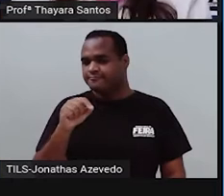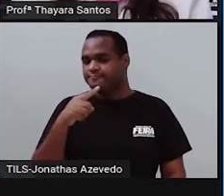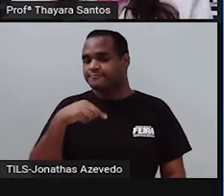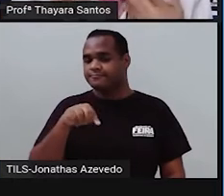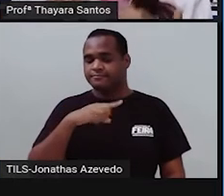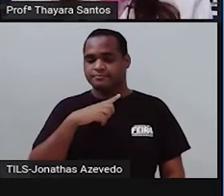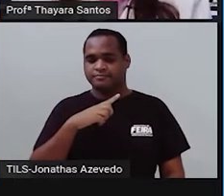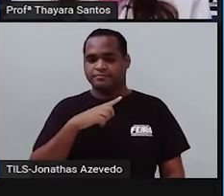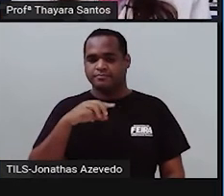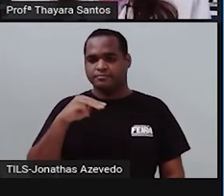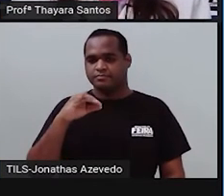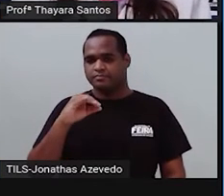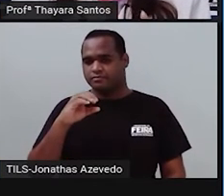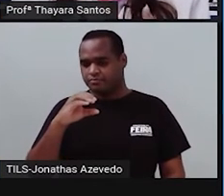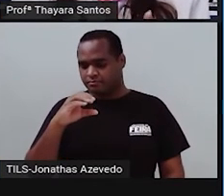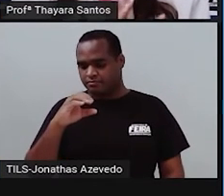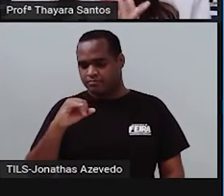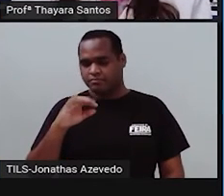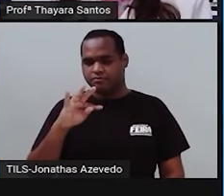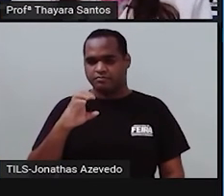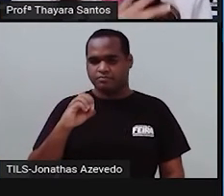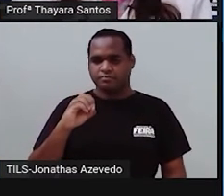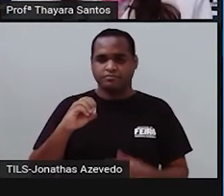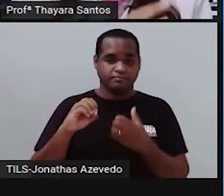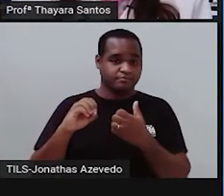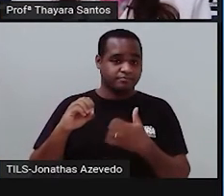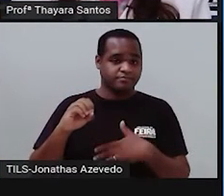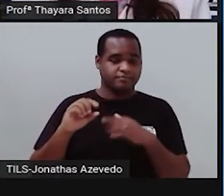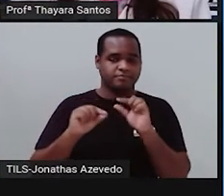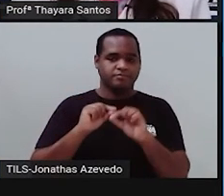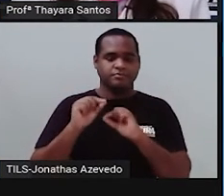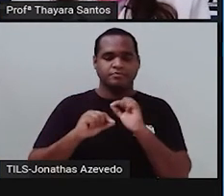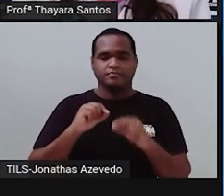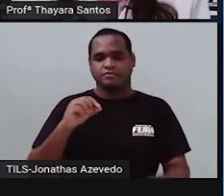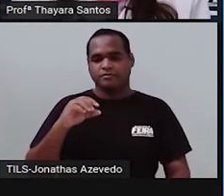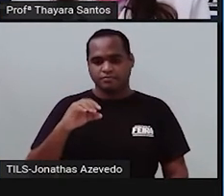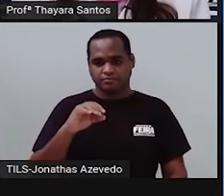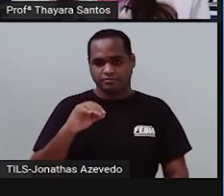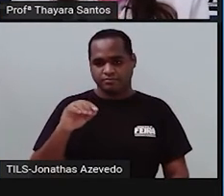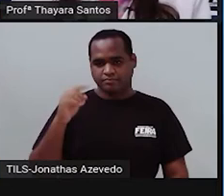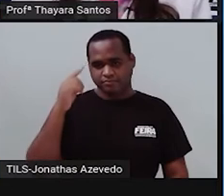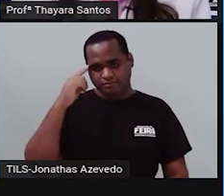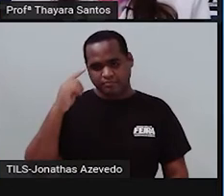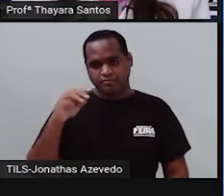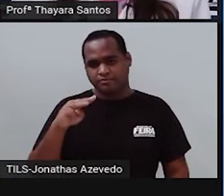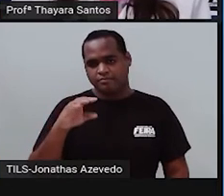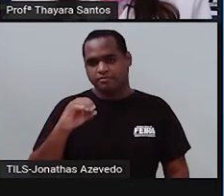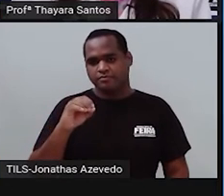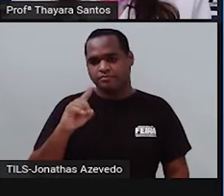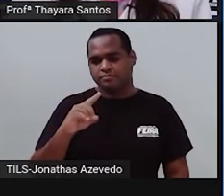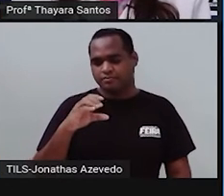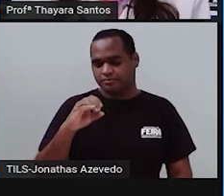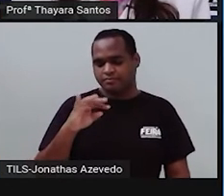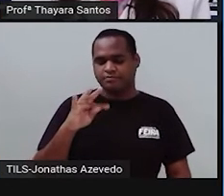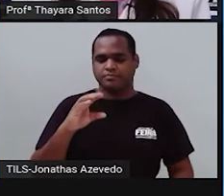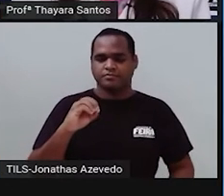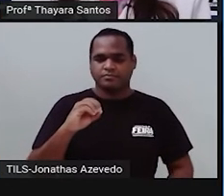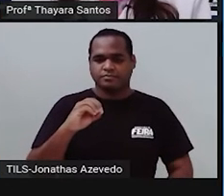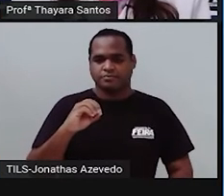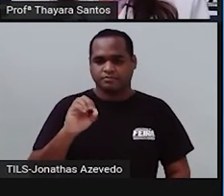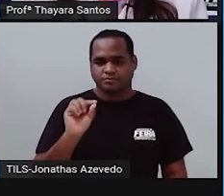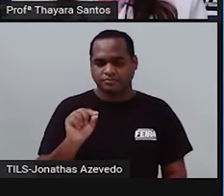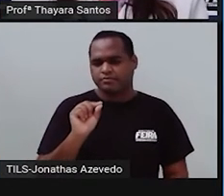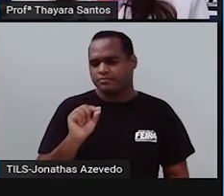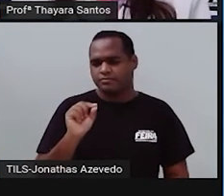a gente chama de miócito. Então, a gente tem o miócito como sendo essa célula aí muscular. E o tecido muscular,